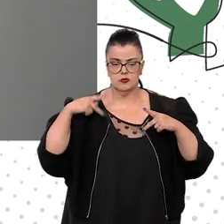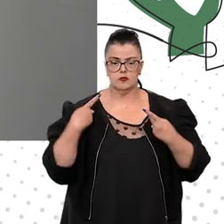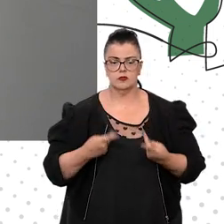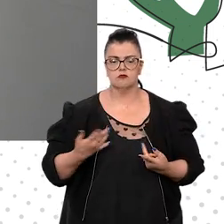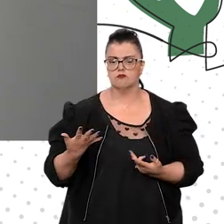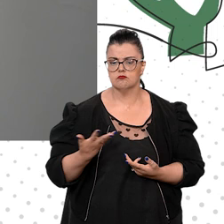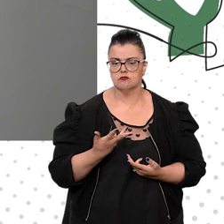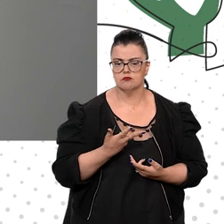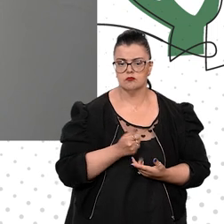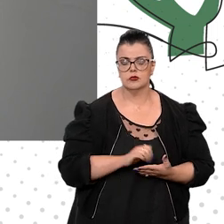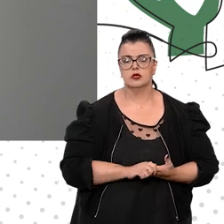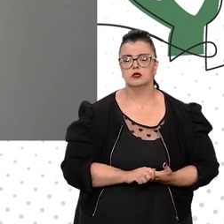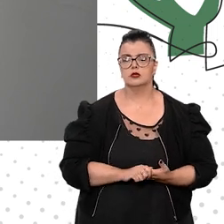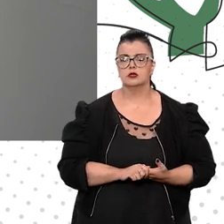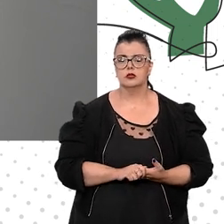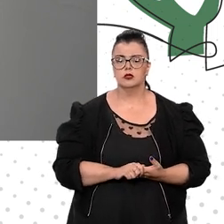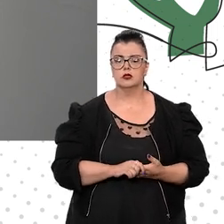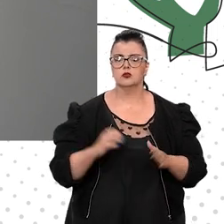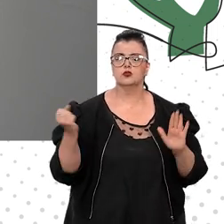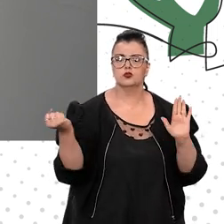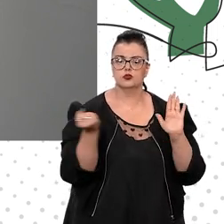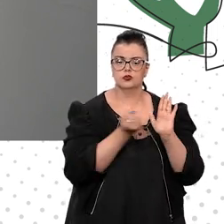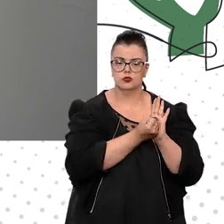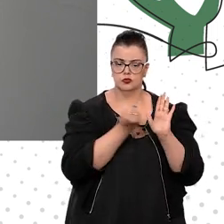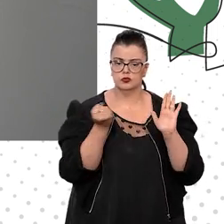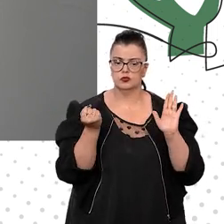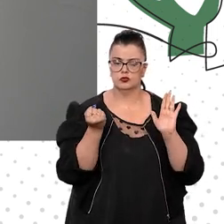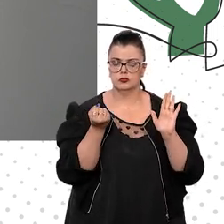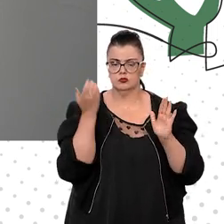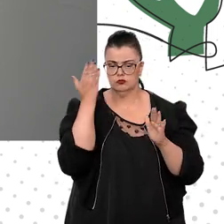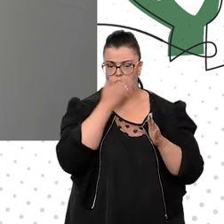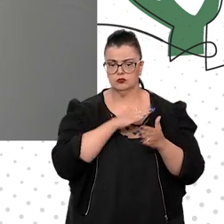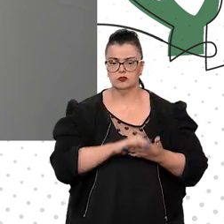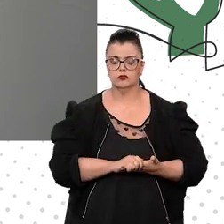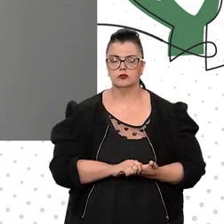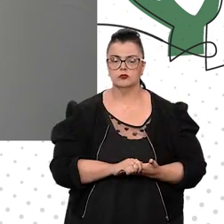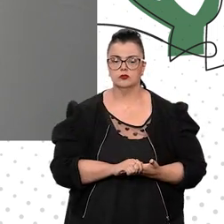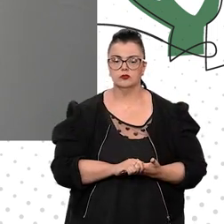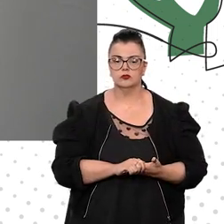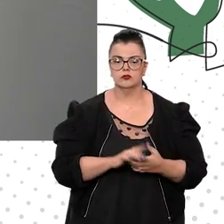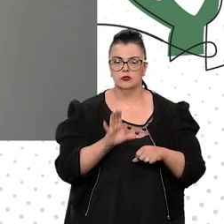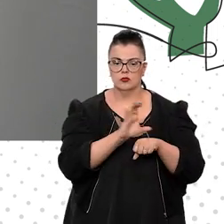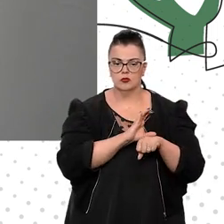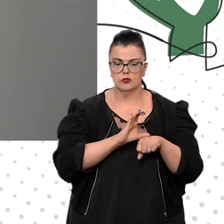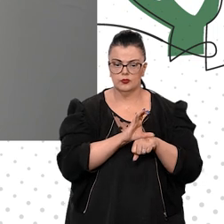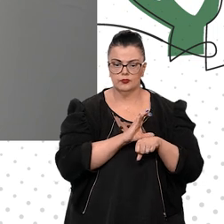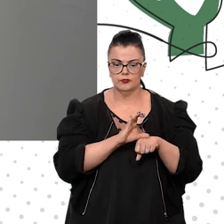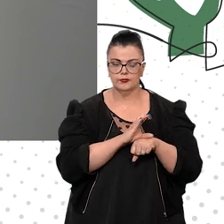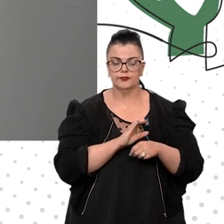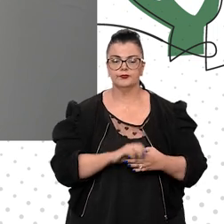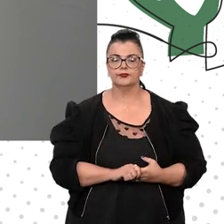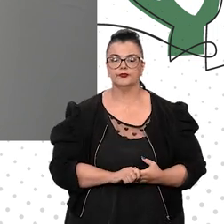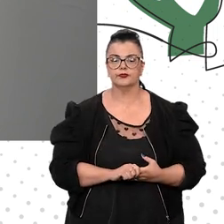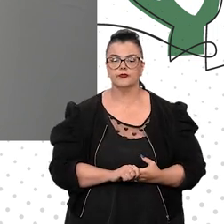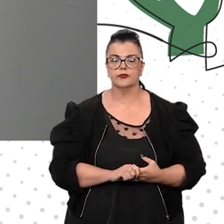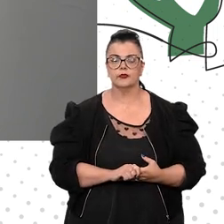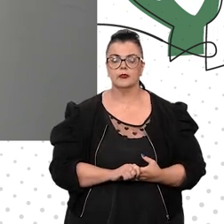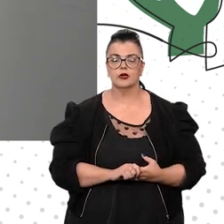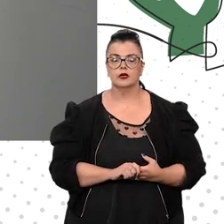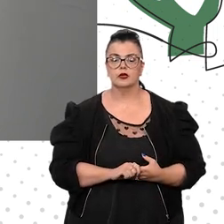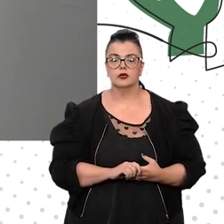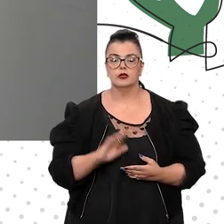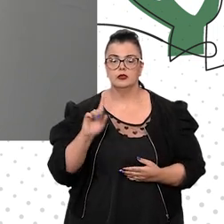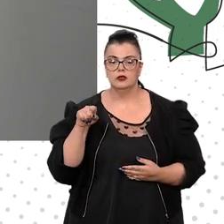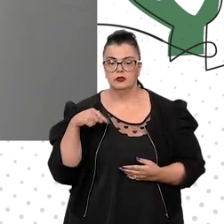o selo de constitucionalidade. O artigo 5º, a